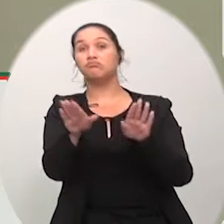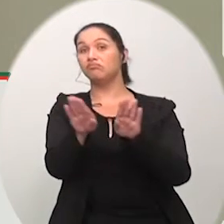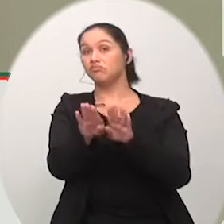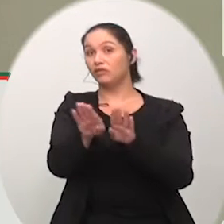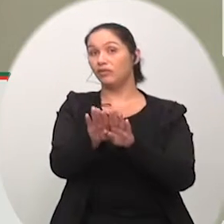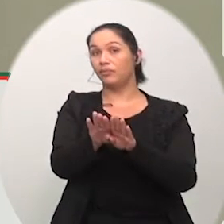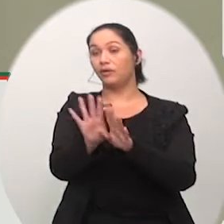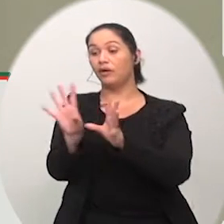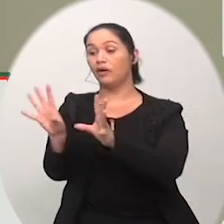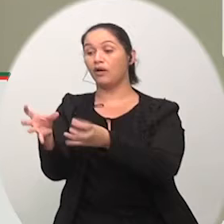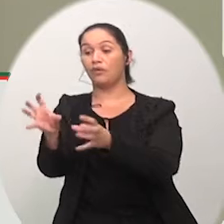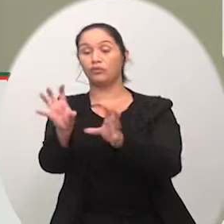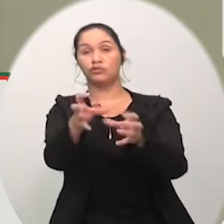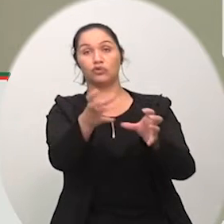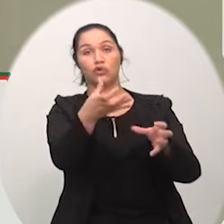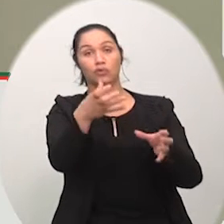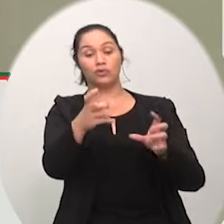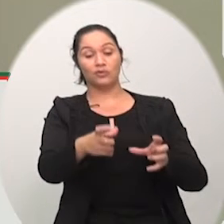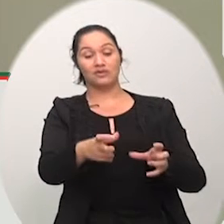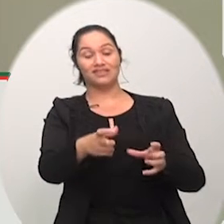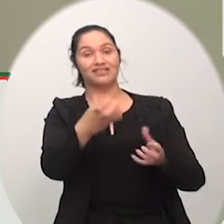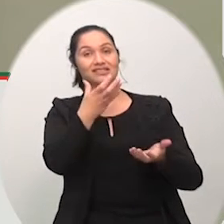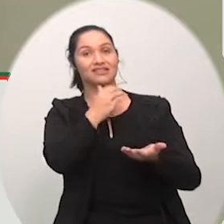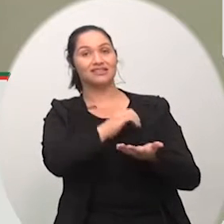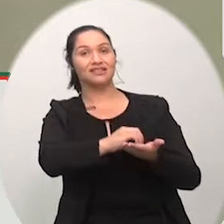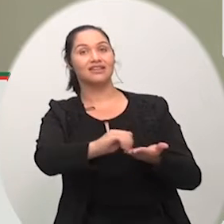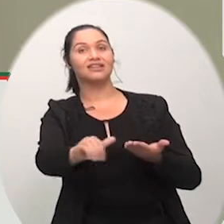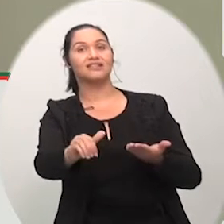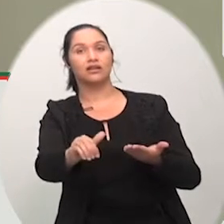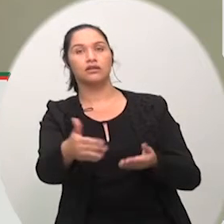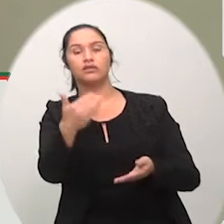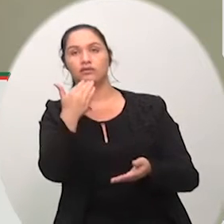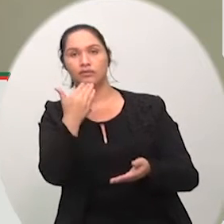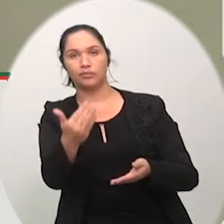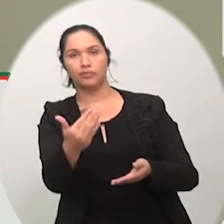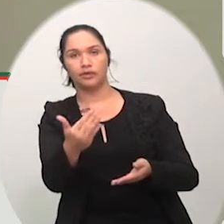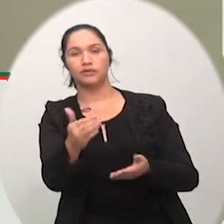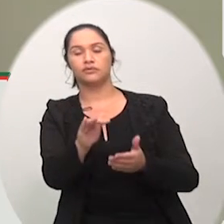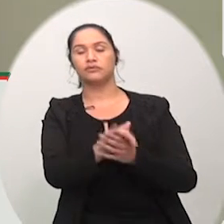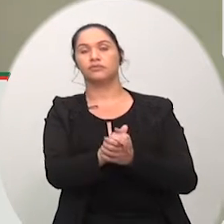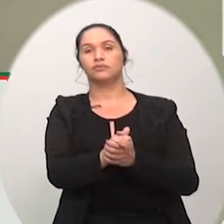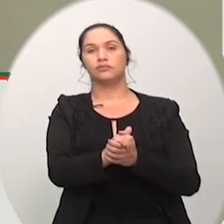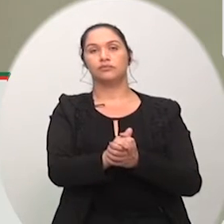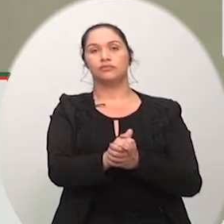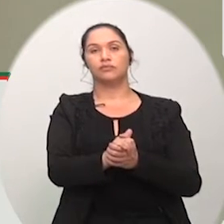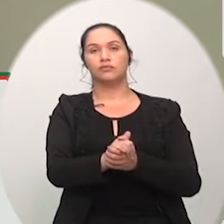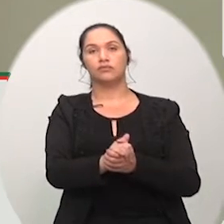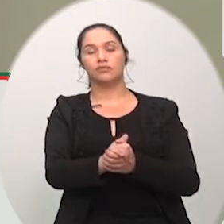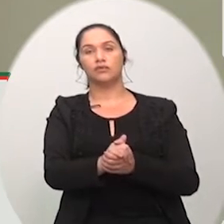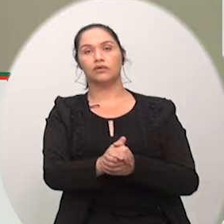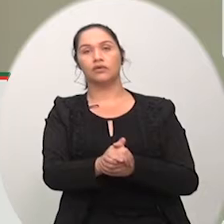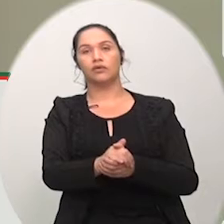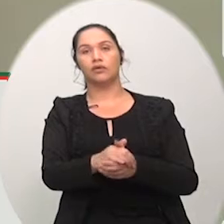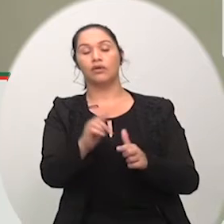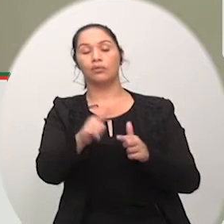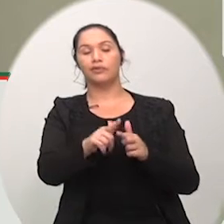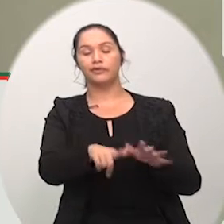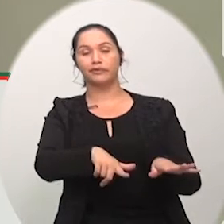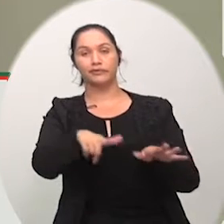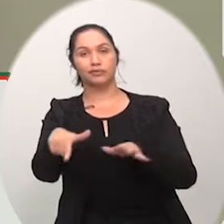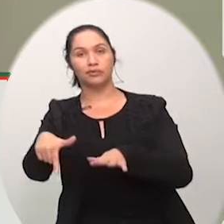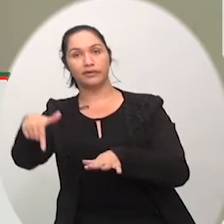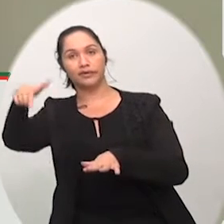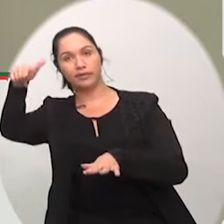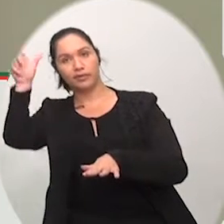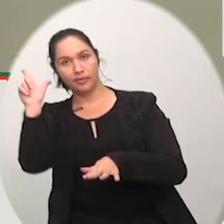departamentos secretaria de obra de trânsito da cidade nós levantamos semana passada em relação às placas vereador salé se encontra